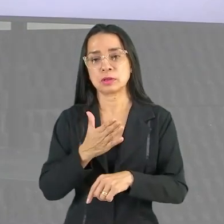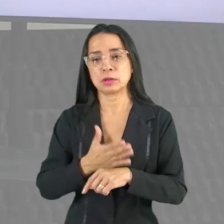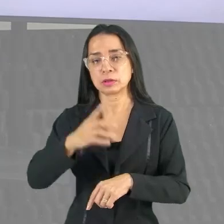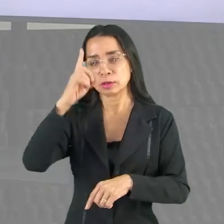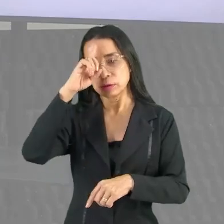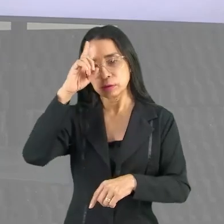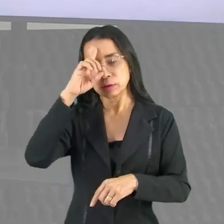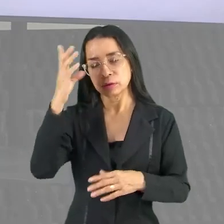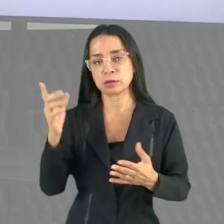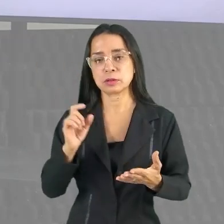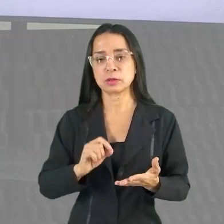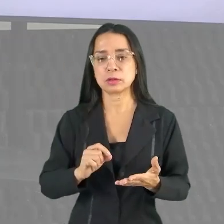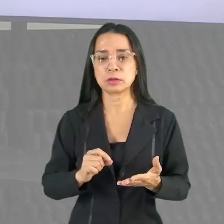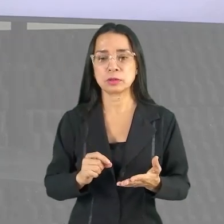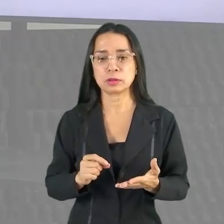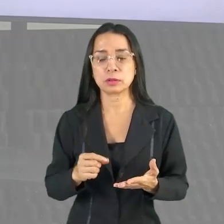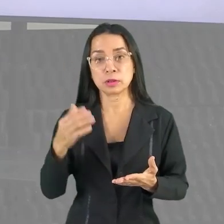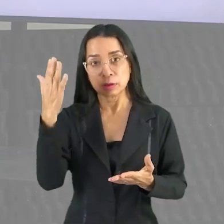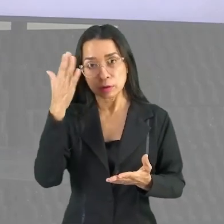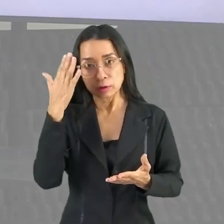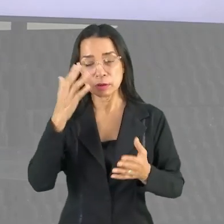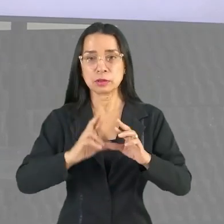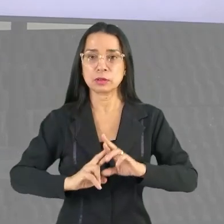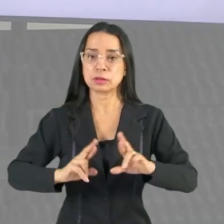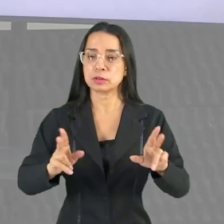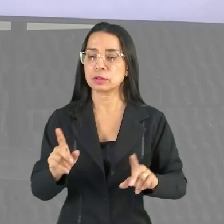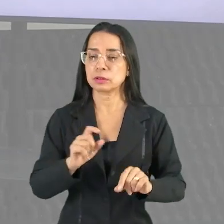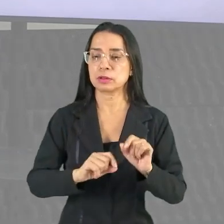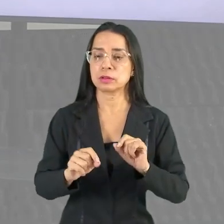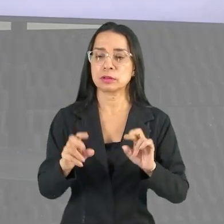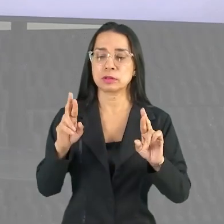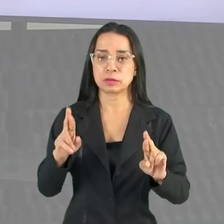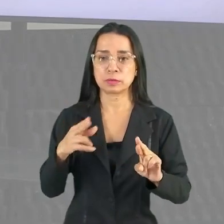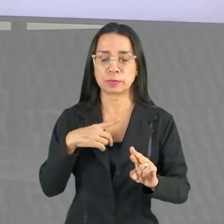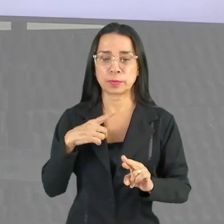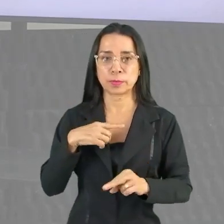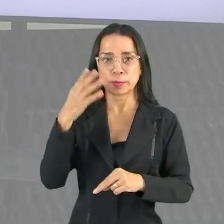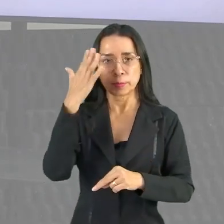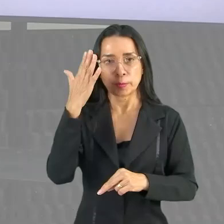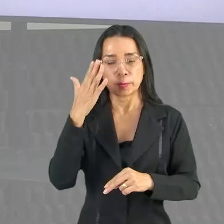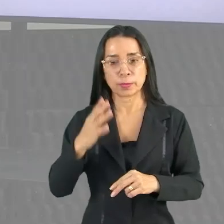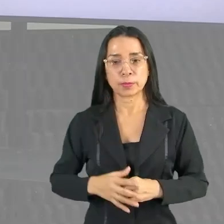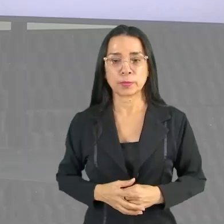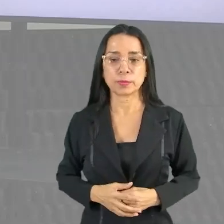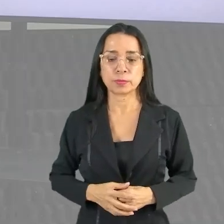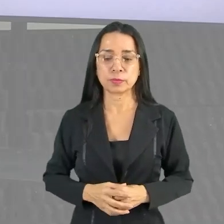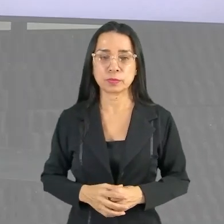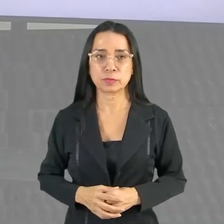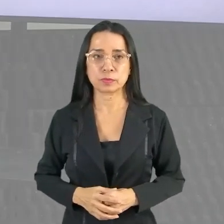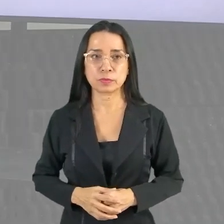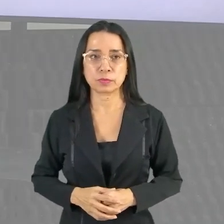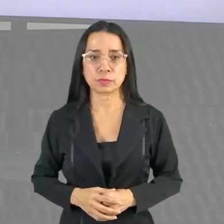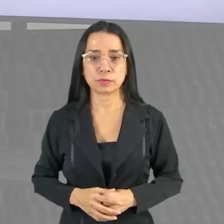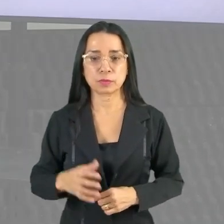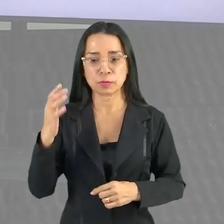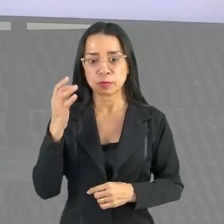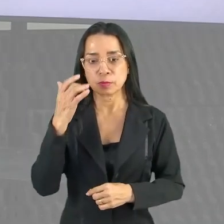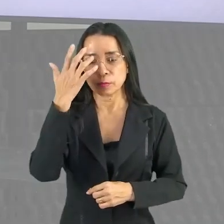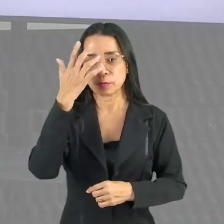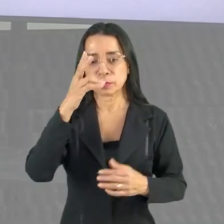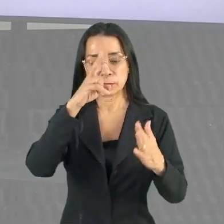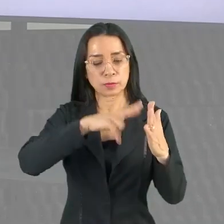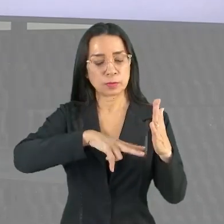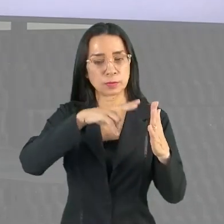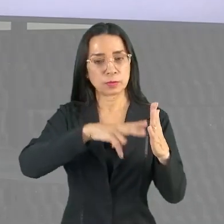dia a dia. Então, entendido essa diferença aí, tá bom? Espero que vocês tenham entendido para facilitar a